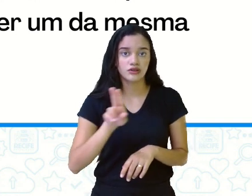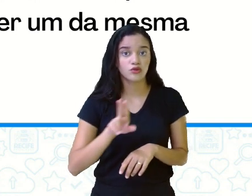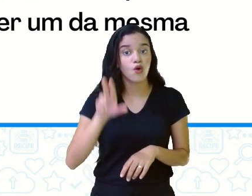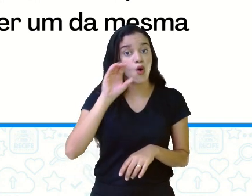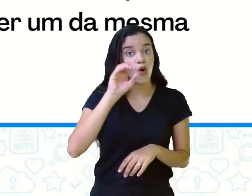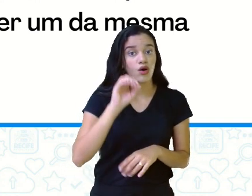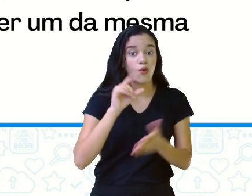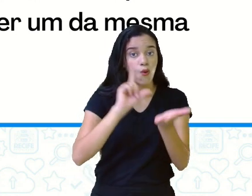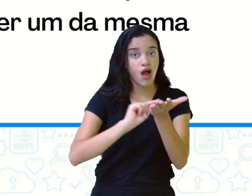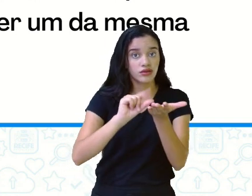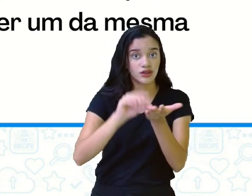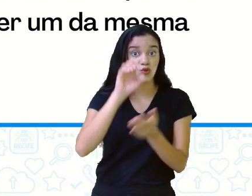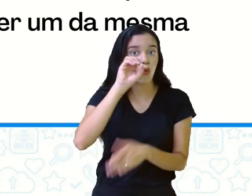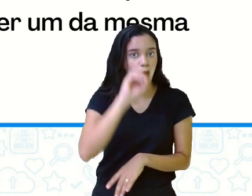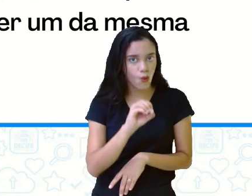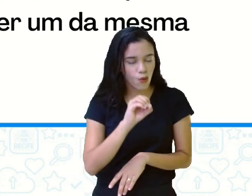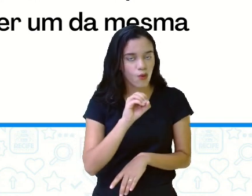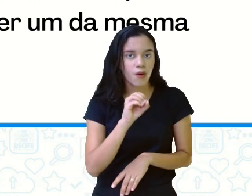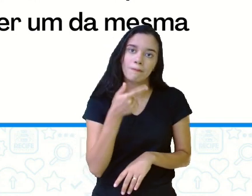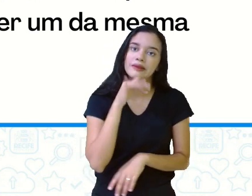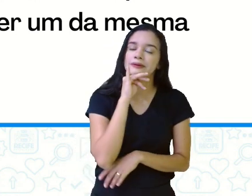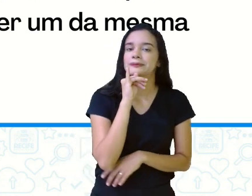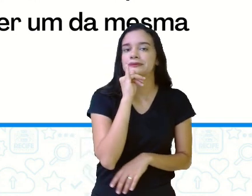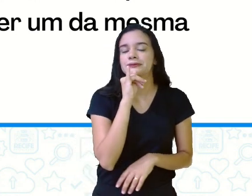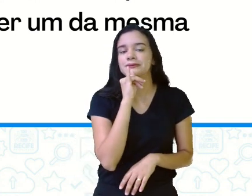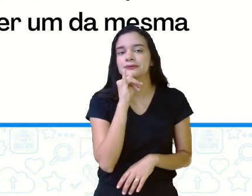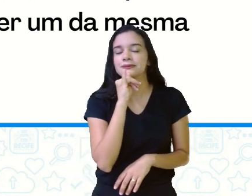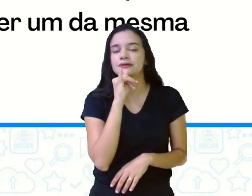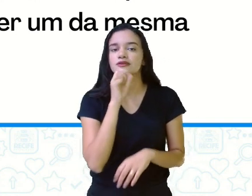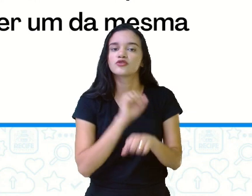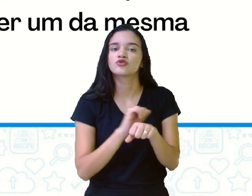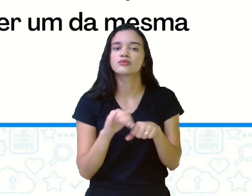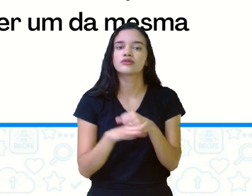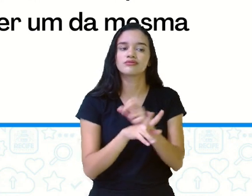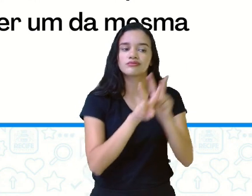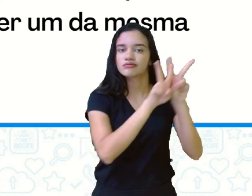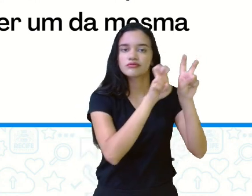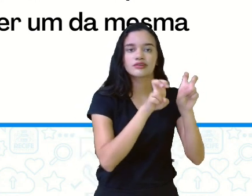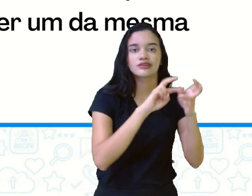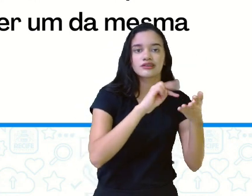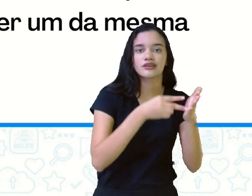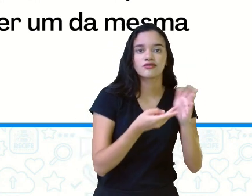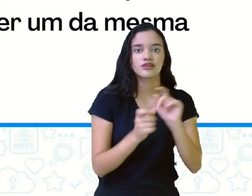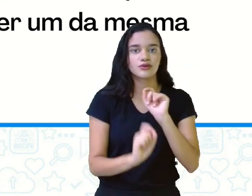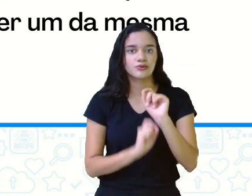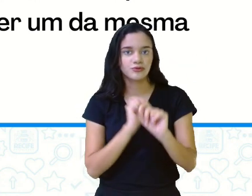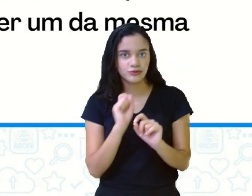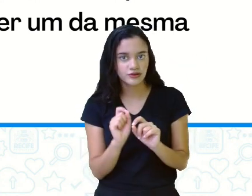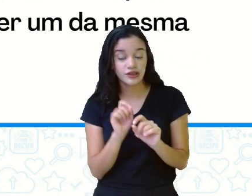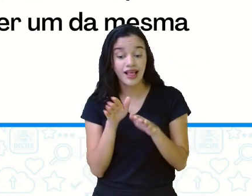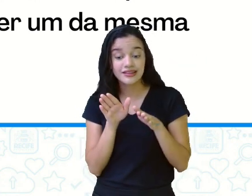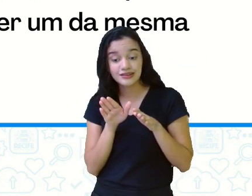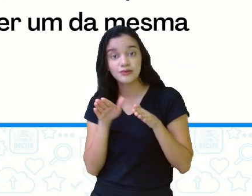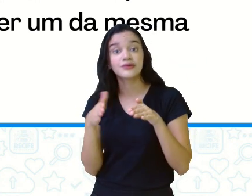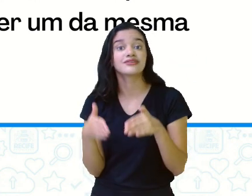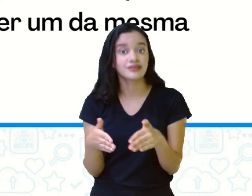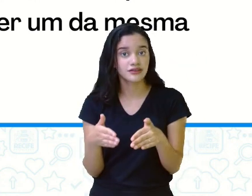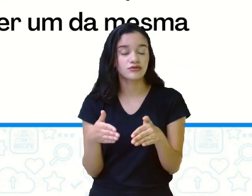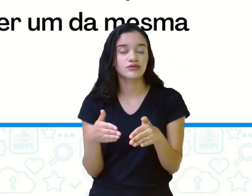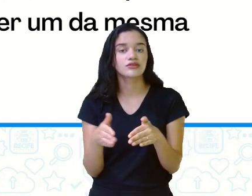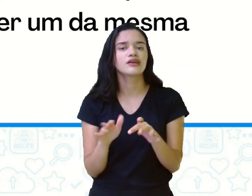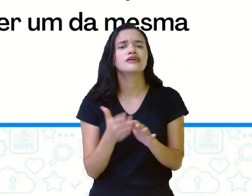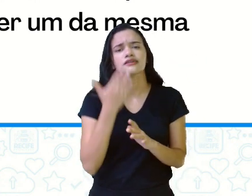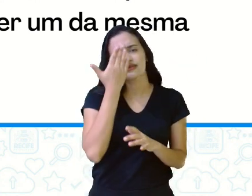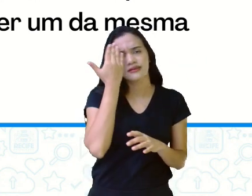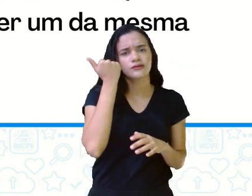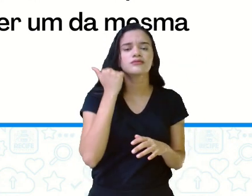o artigo O, por exemplo, dizemos que o substantivo está definido, ou seja, é substantivo específico e